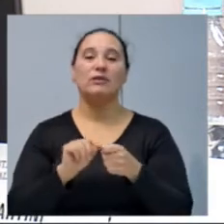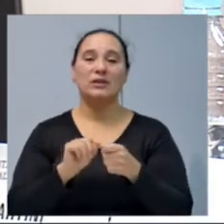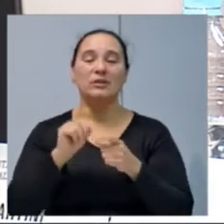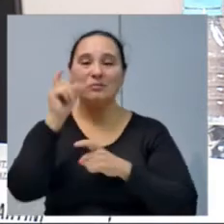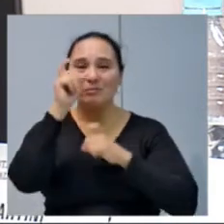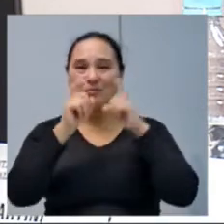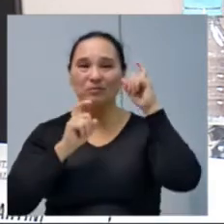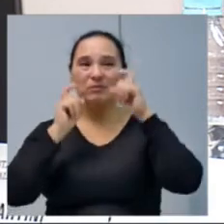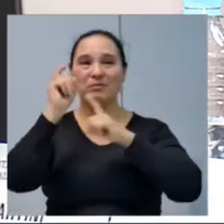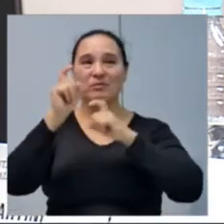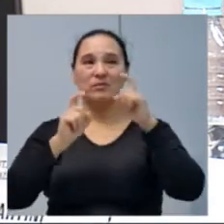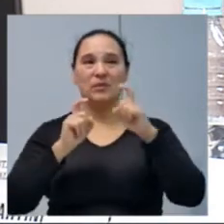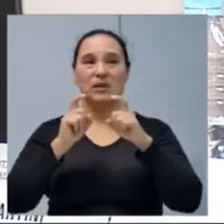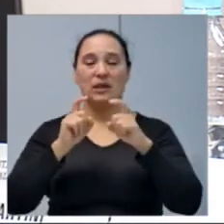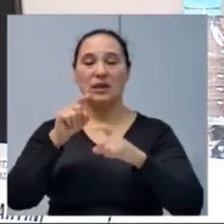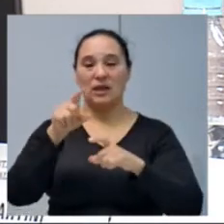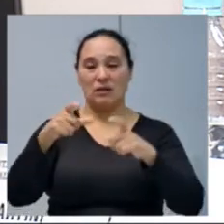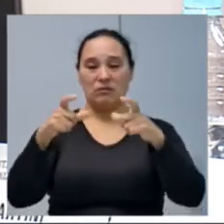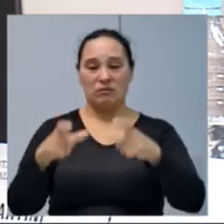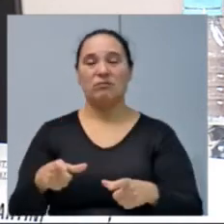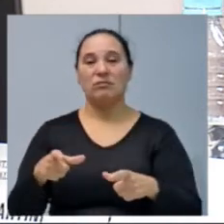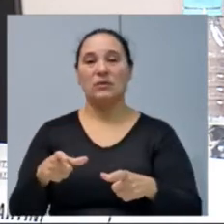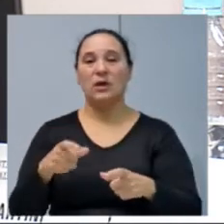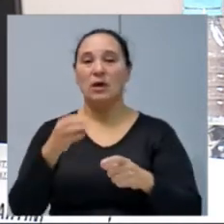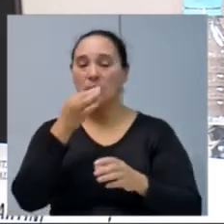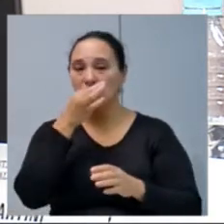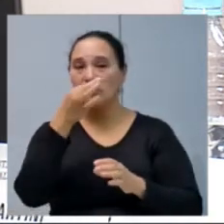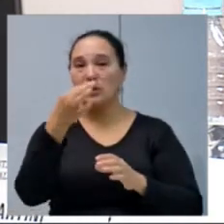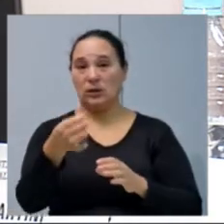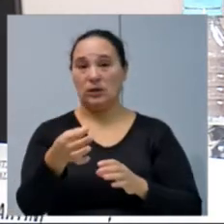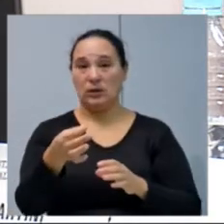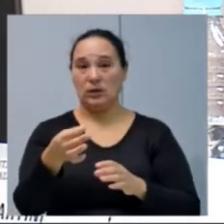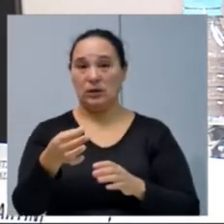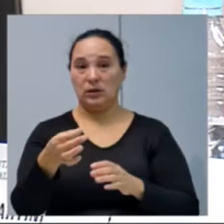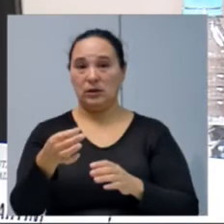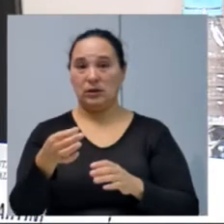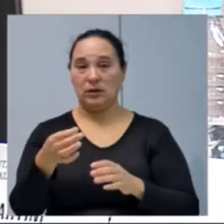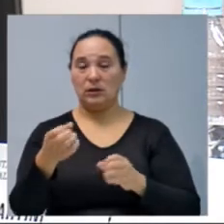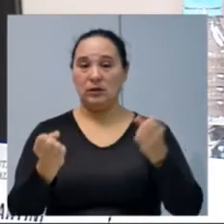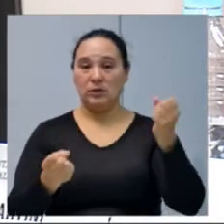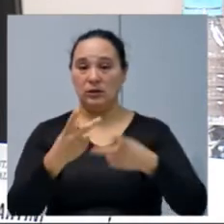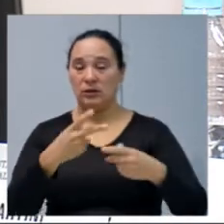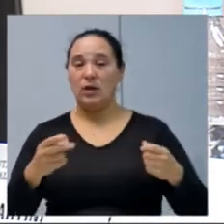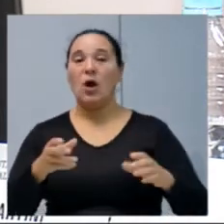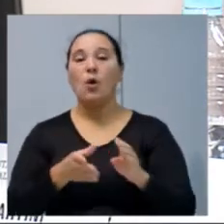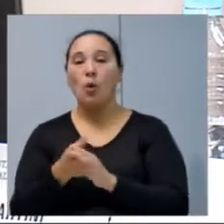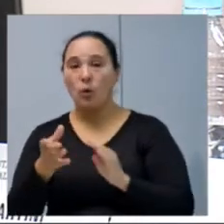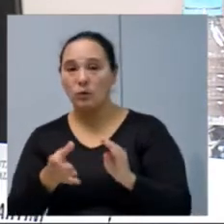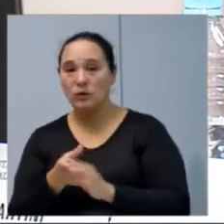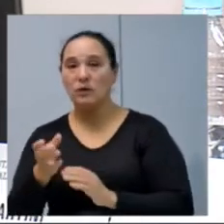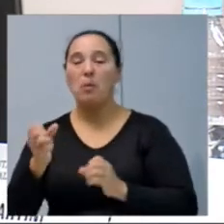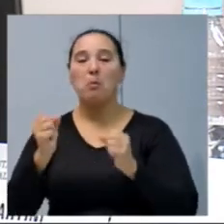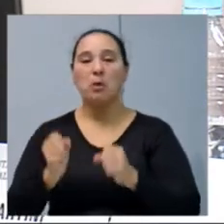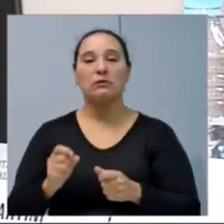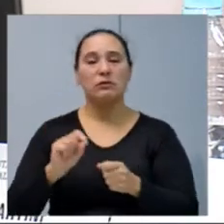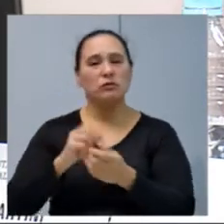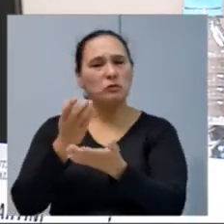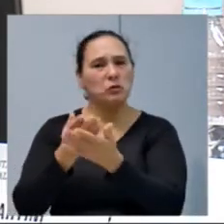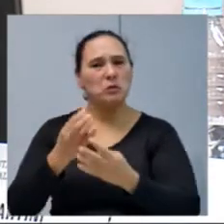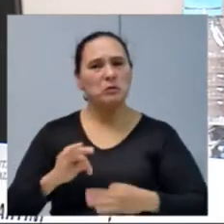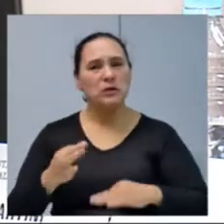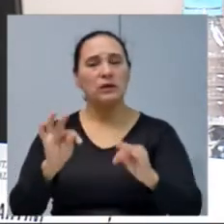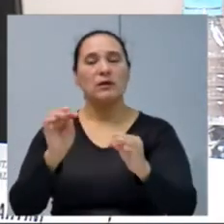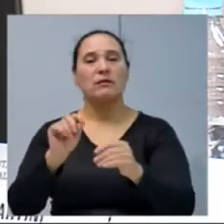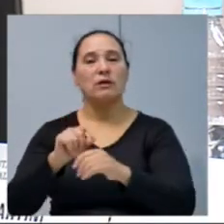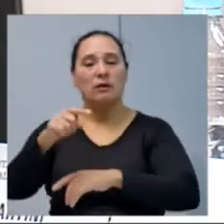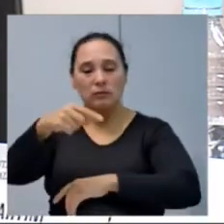preocupação a toda aquela localidade. Então, a sugestão aqui que o Departamento de Trânsito e o Conselho também de Trânsito possam realizar o estudo técnico e